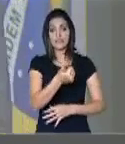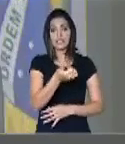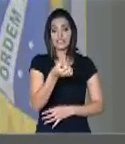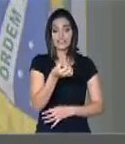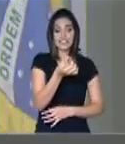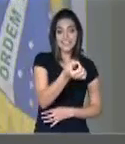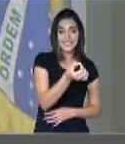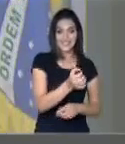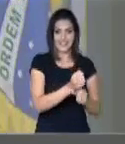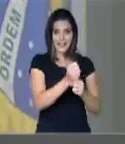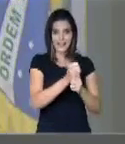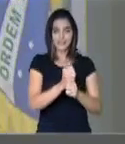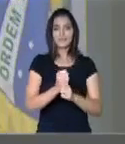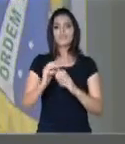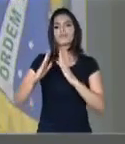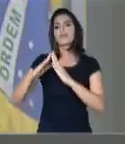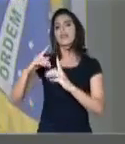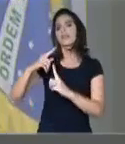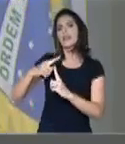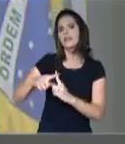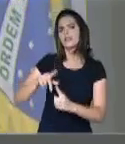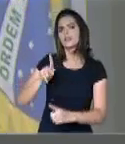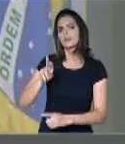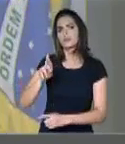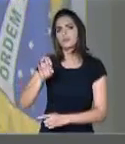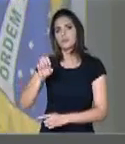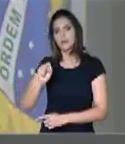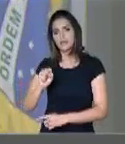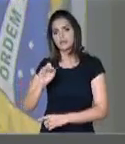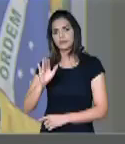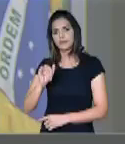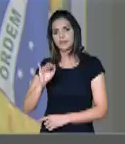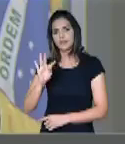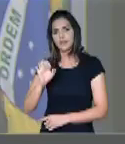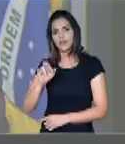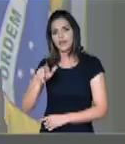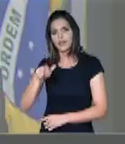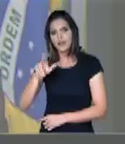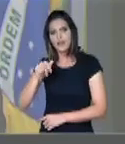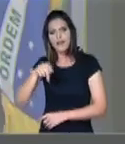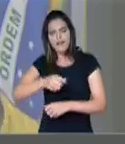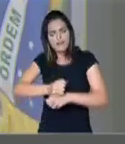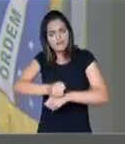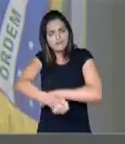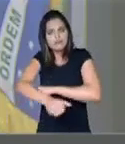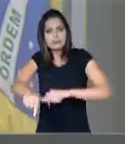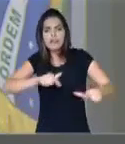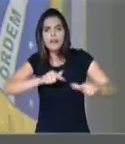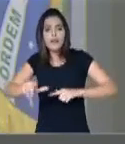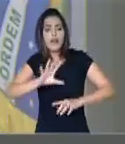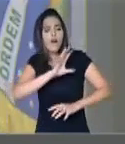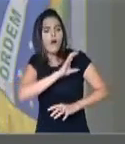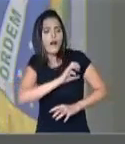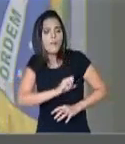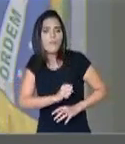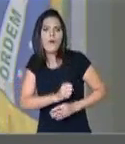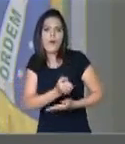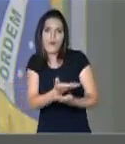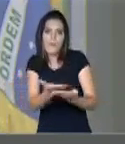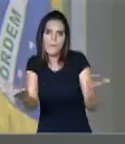Sr. Presidente, a igreja presbiteriana, ela esmera-se, no amor ao próximo, e é uma